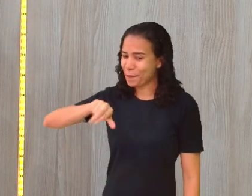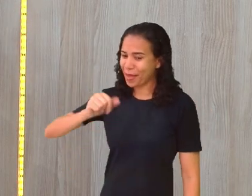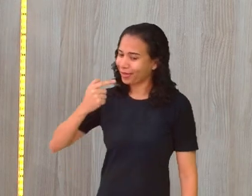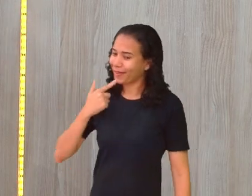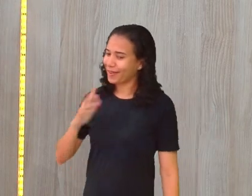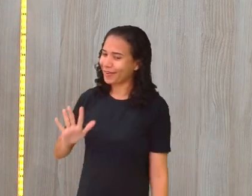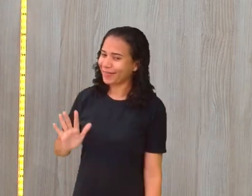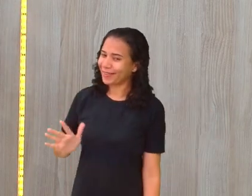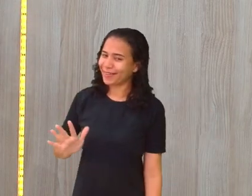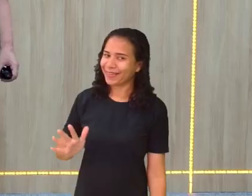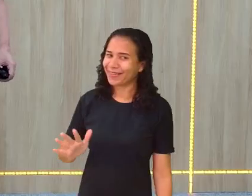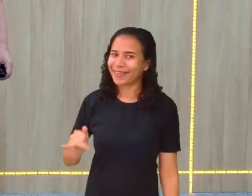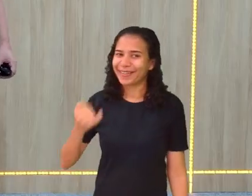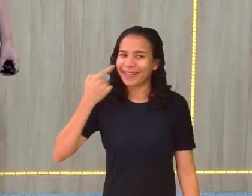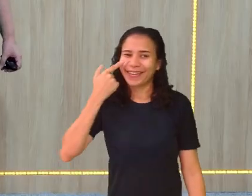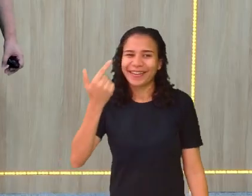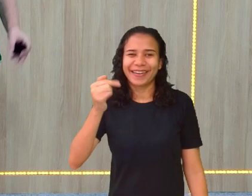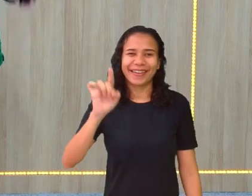Pois é.